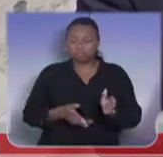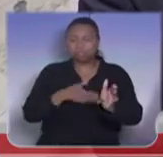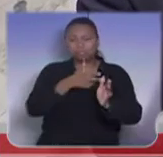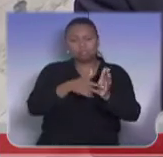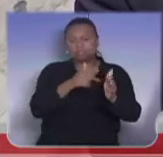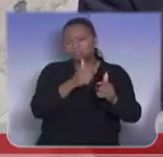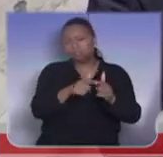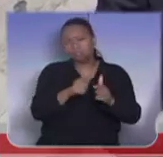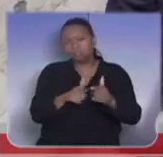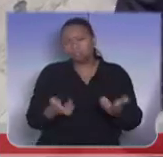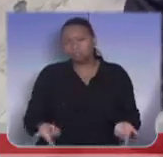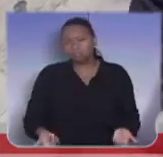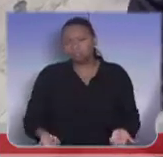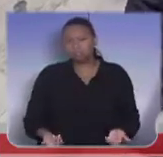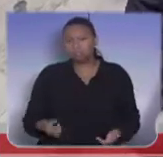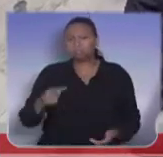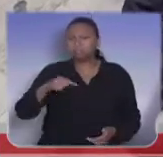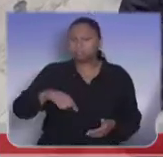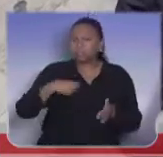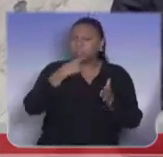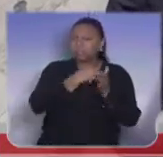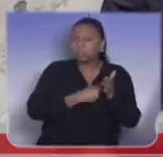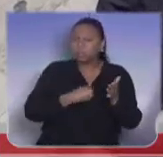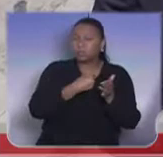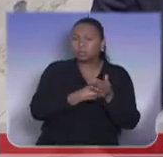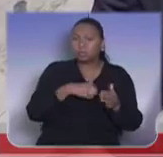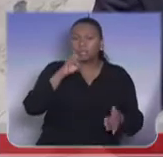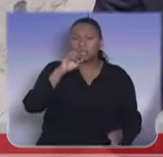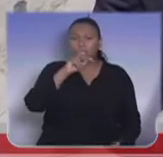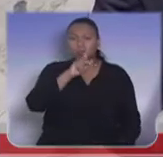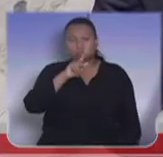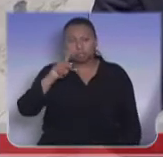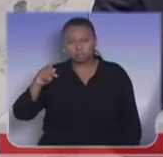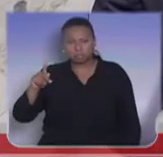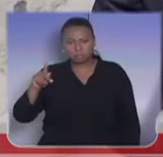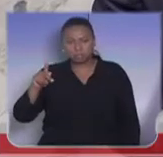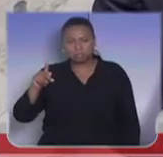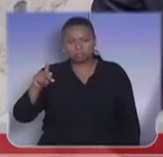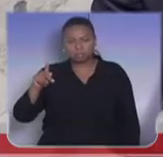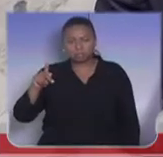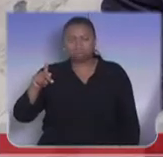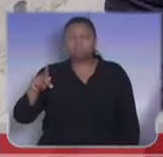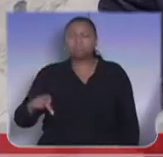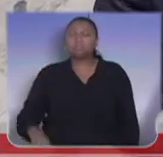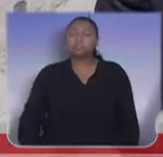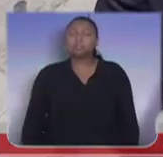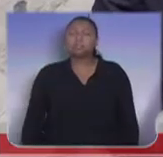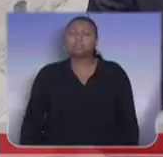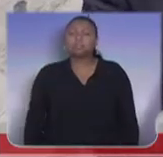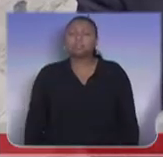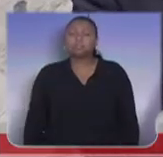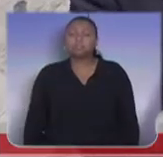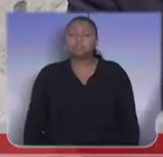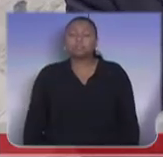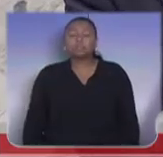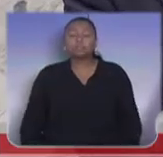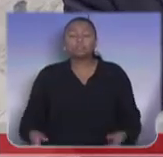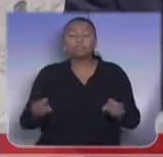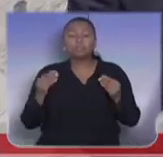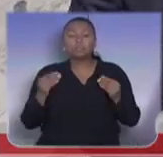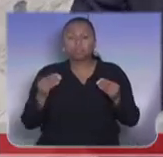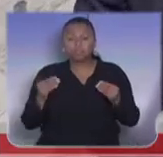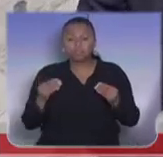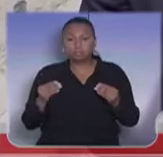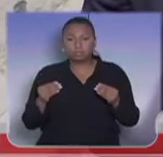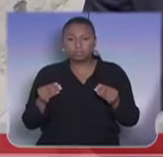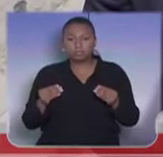travando uma batalha e a UPP, de uma forma geral, para que seja reativado o